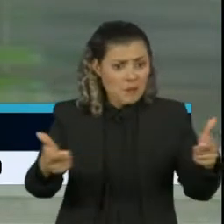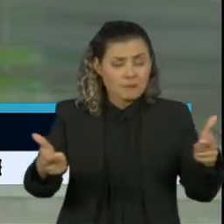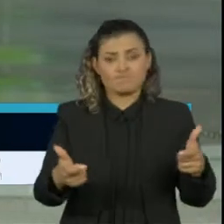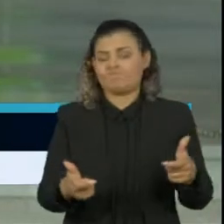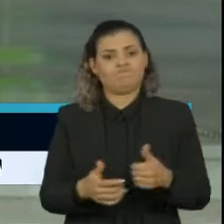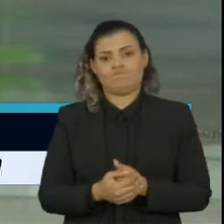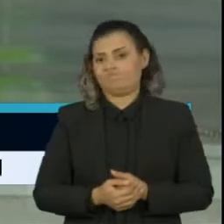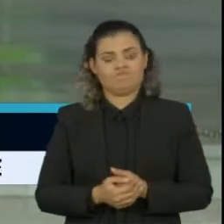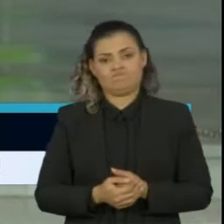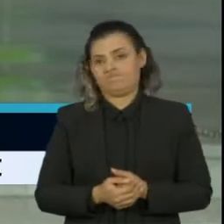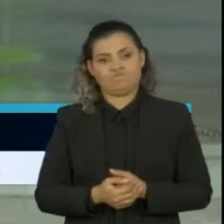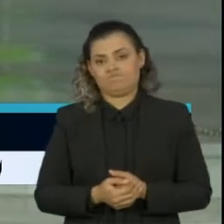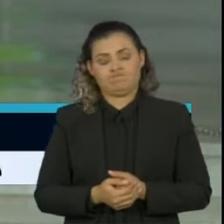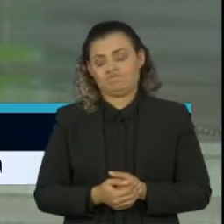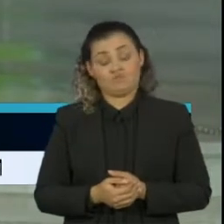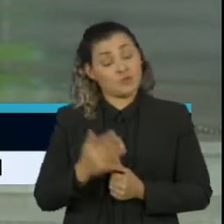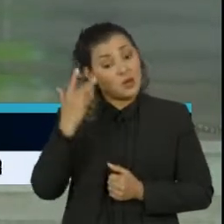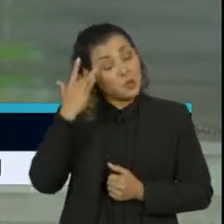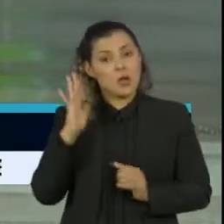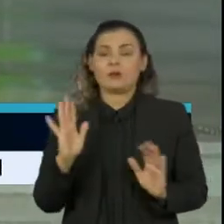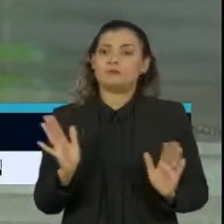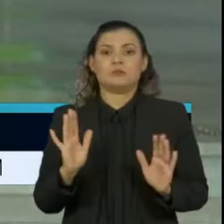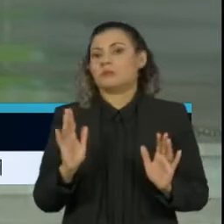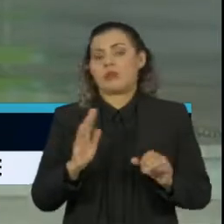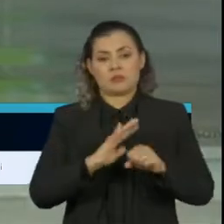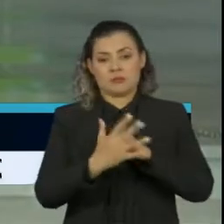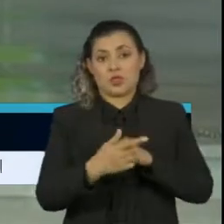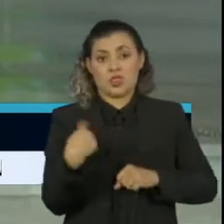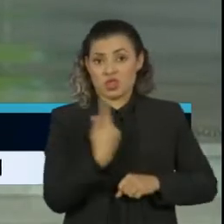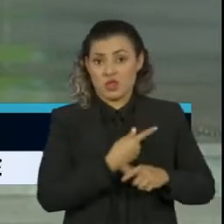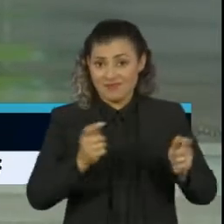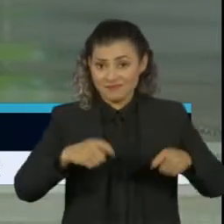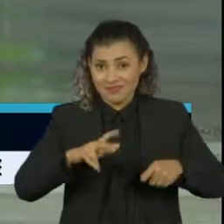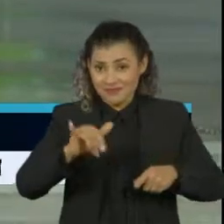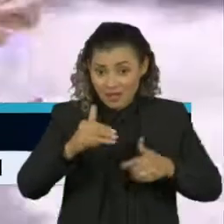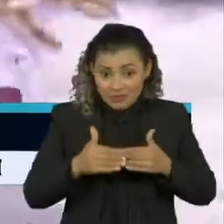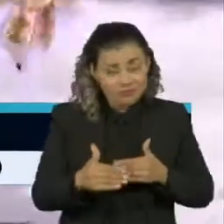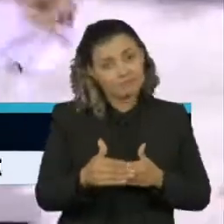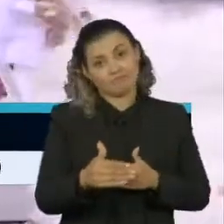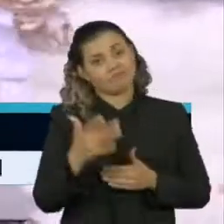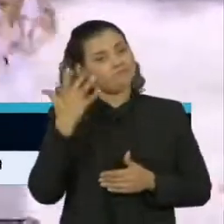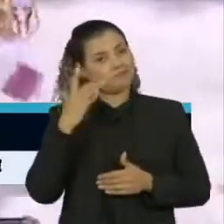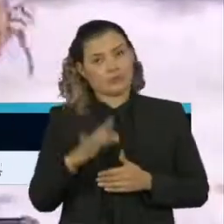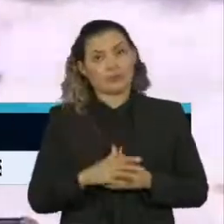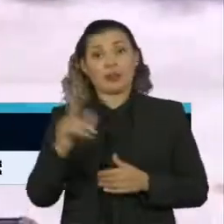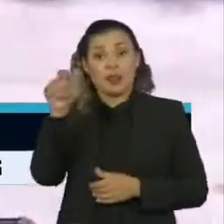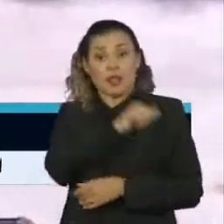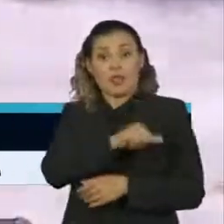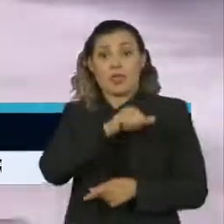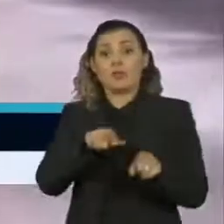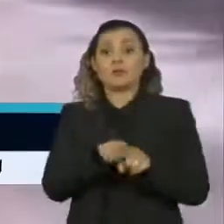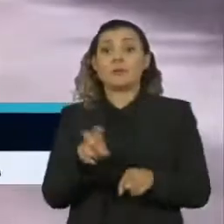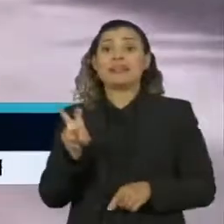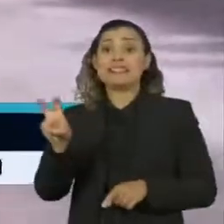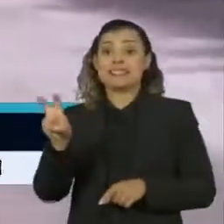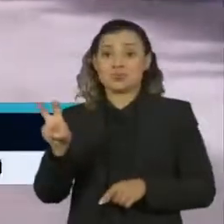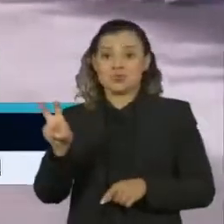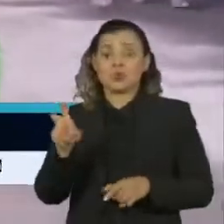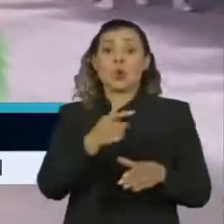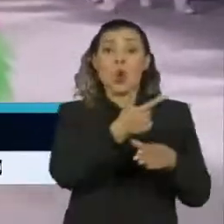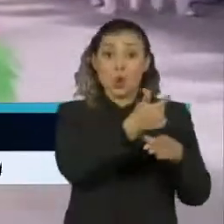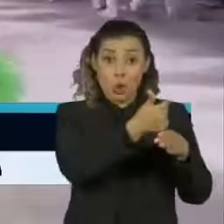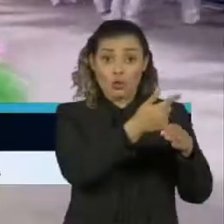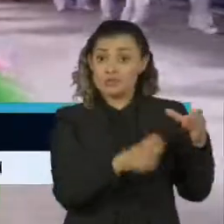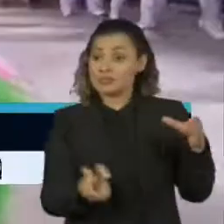não é algo que o centro de contingência considera possível nesse momento. No Rio de Janeiro, pelo menos cinco das 12